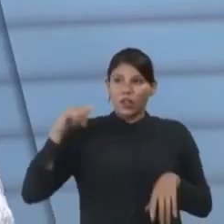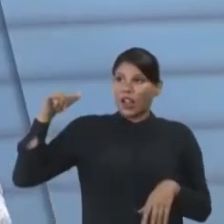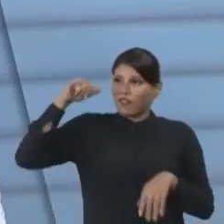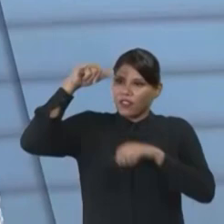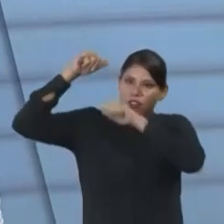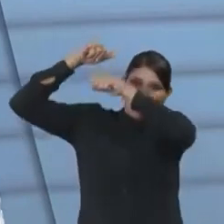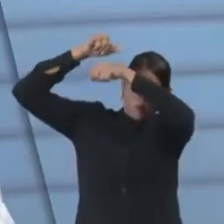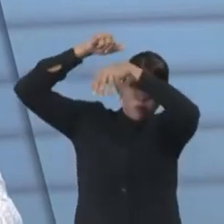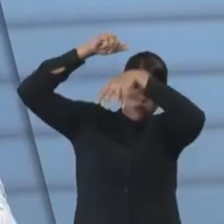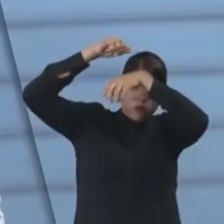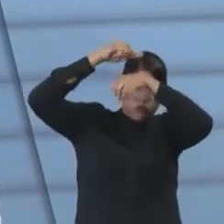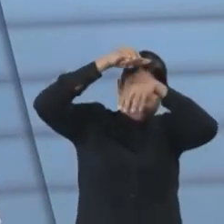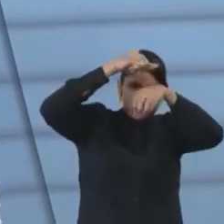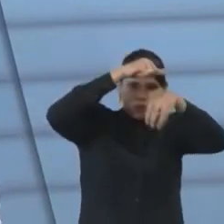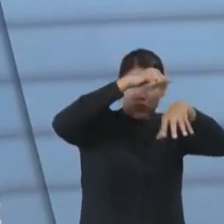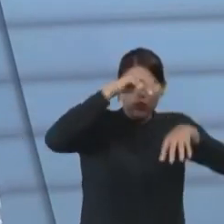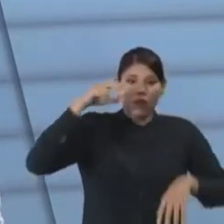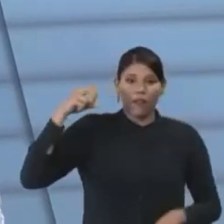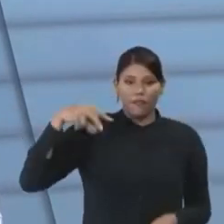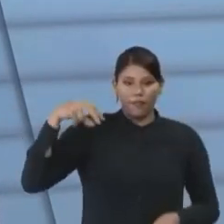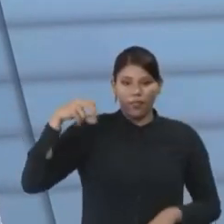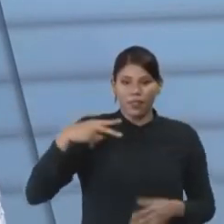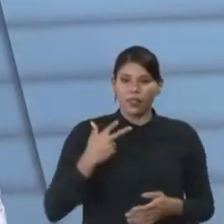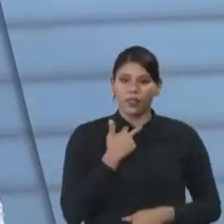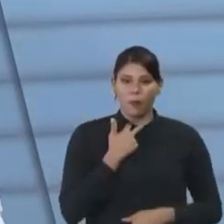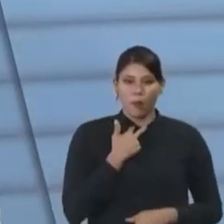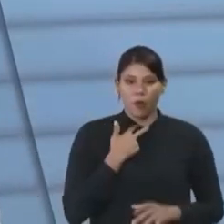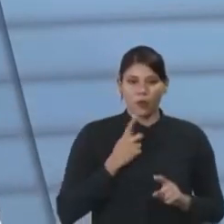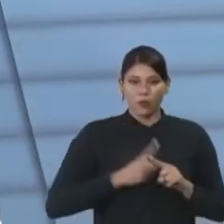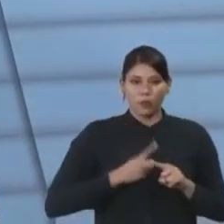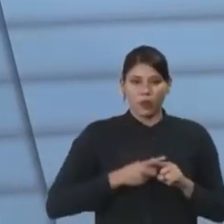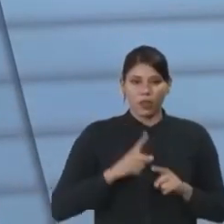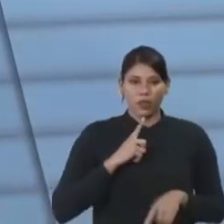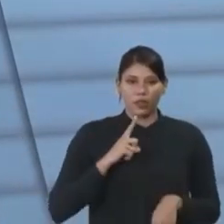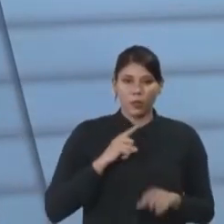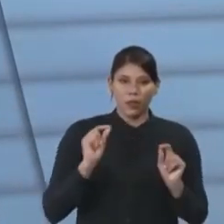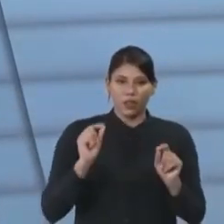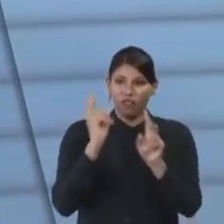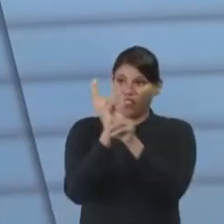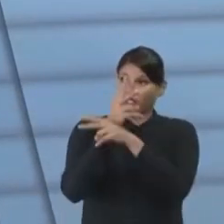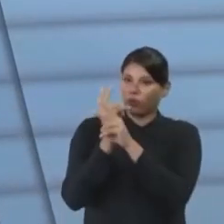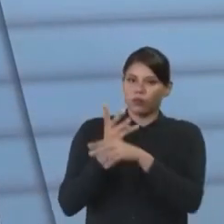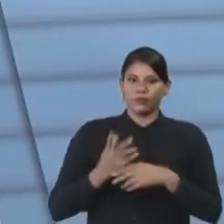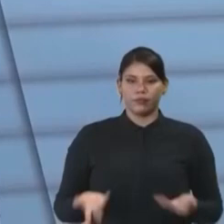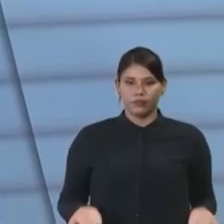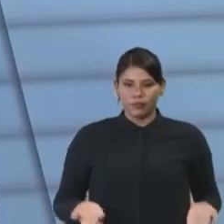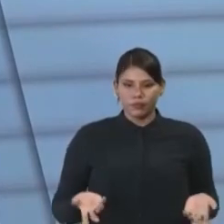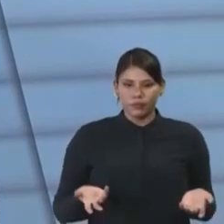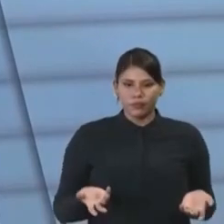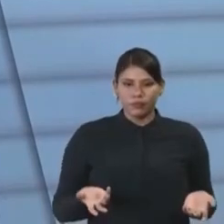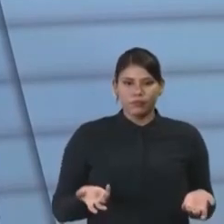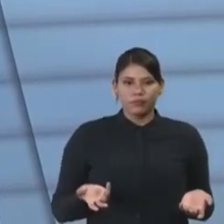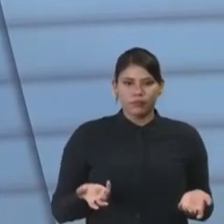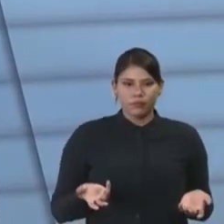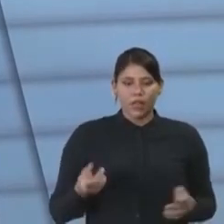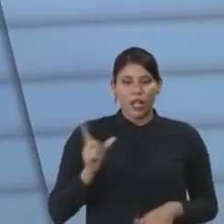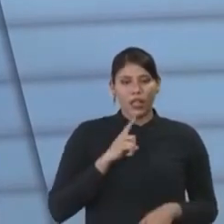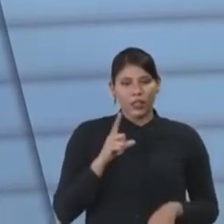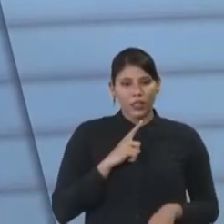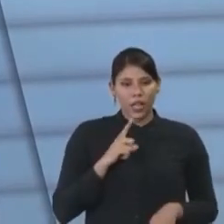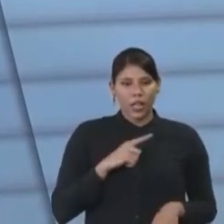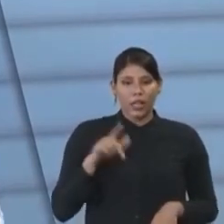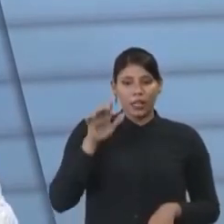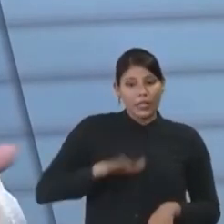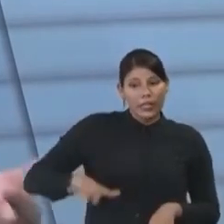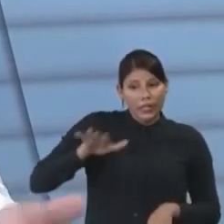decolar com veneno. Por quê? Porque você tem uma coisa chamada vento. Vai levar... E tem precedente de